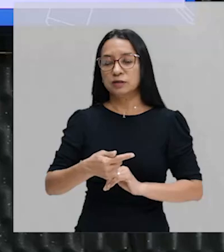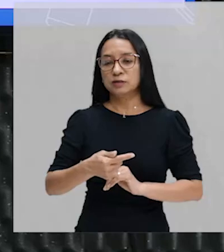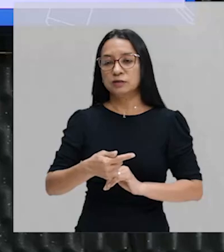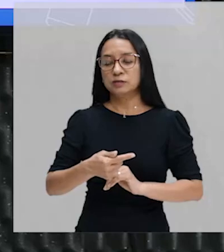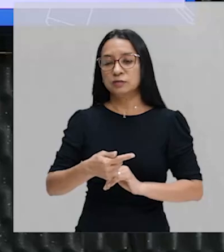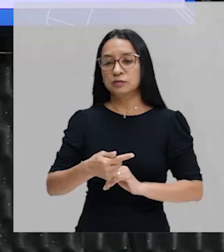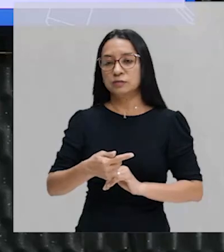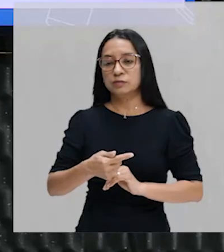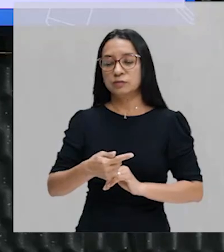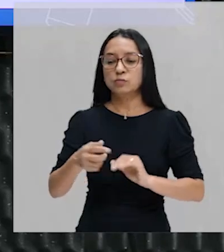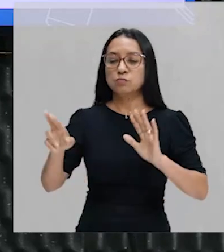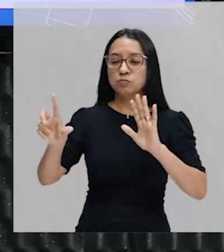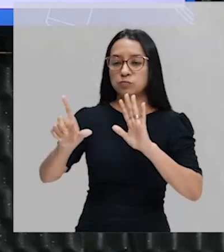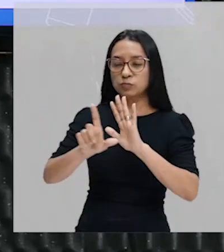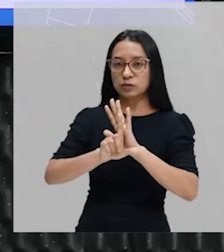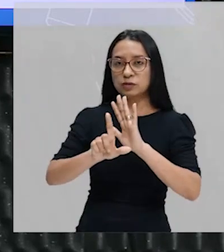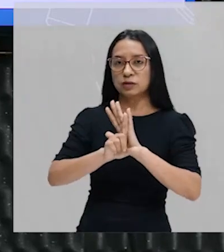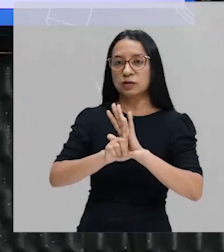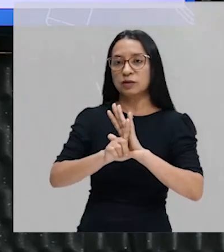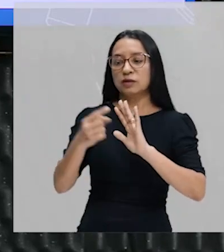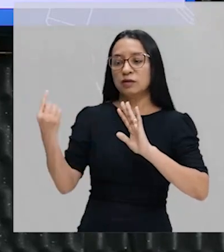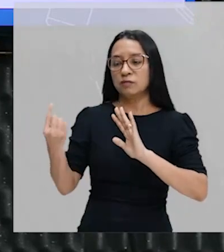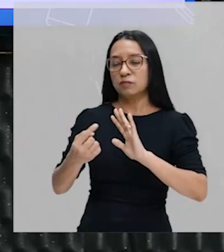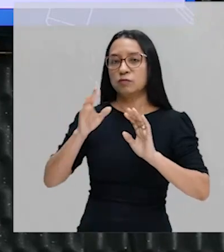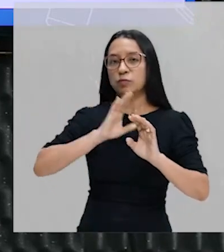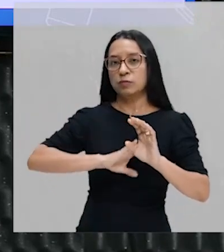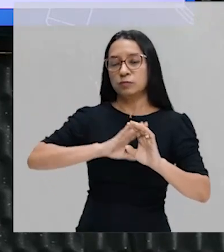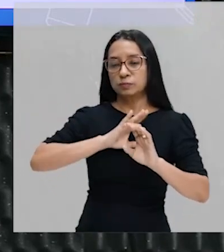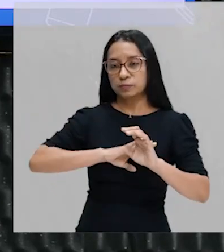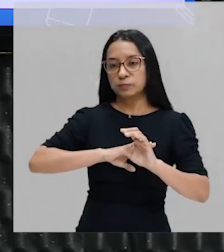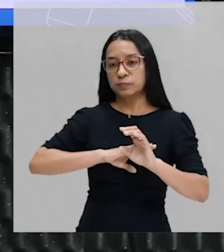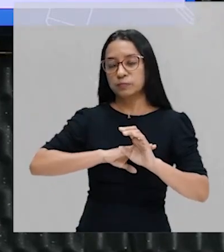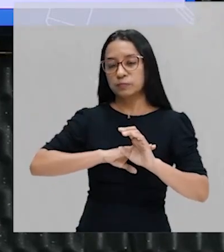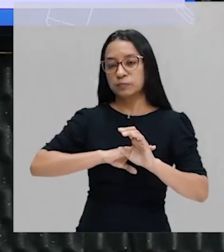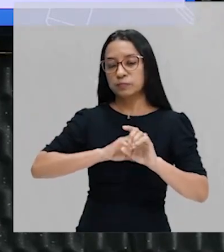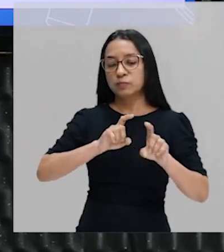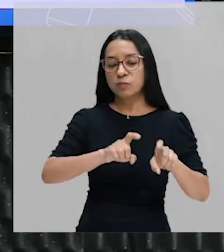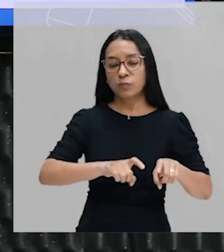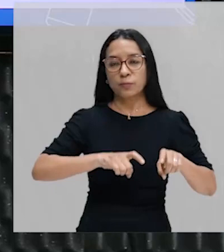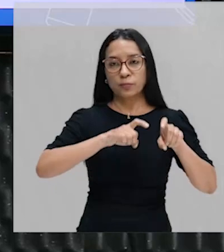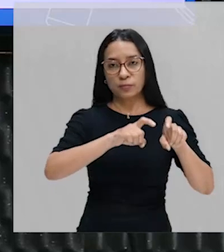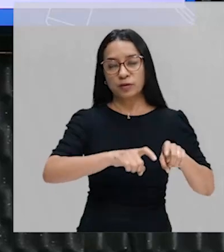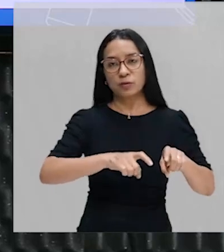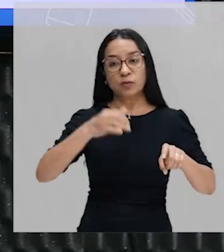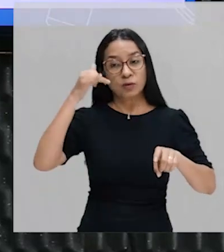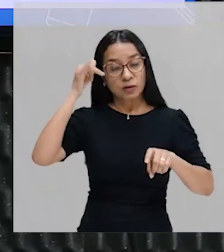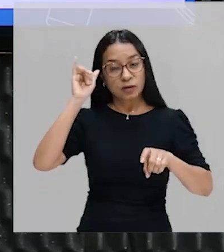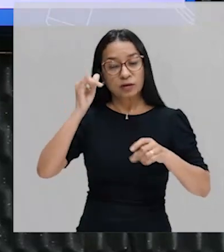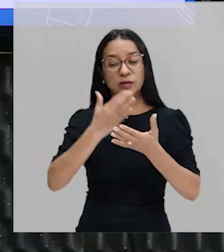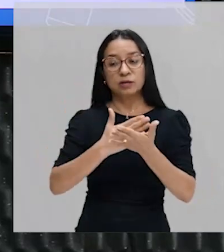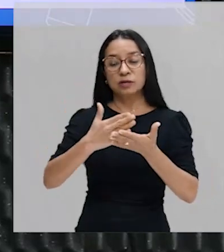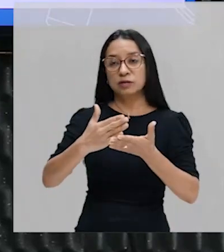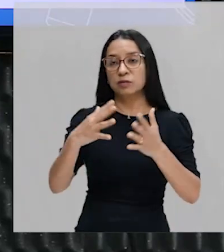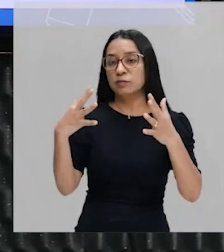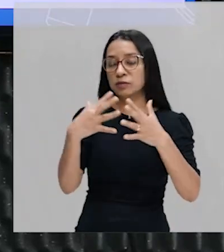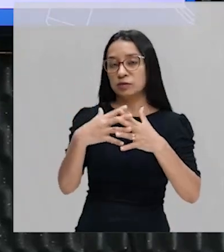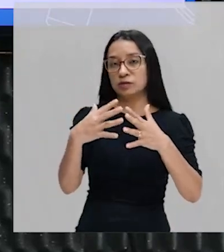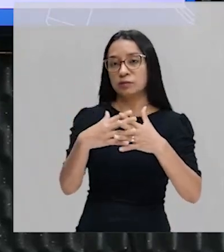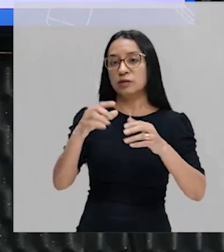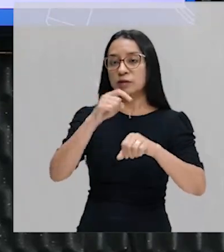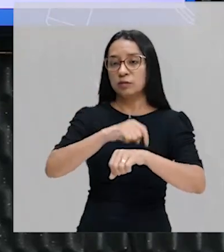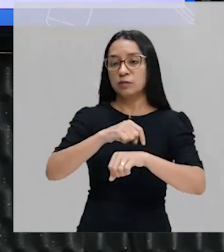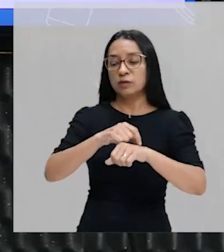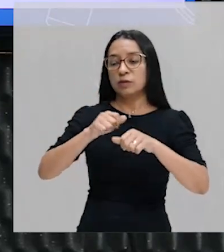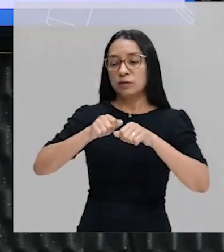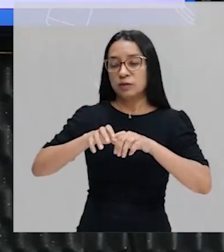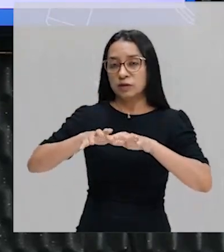que vem de Portugal, essa pecuária que começa, de certa forma, a atrapalhar com o tempo a